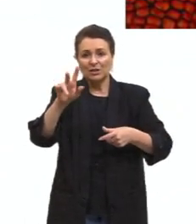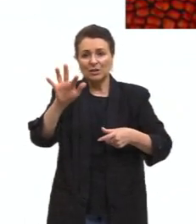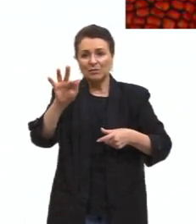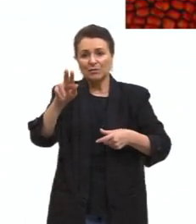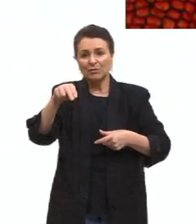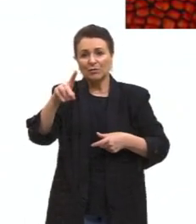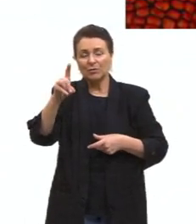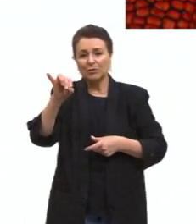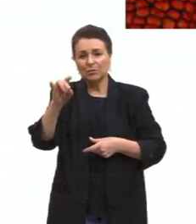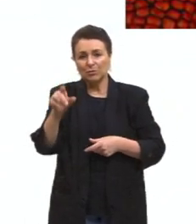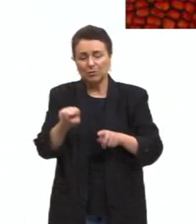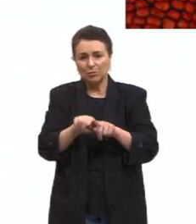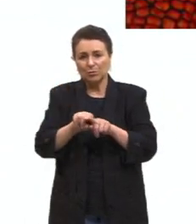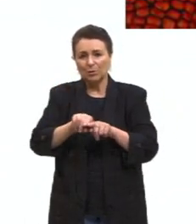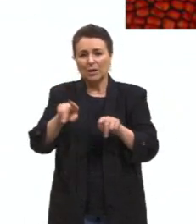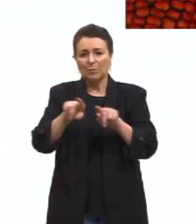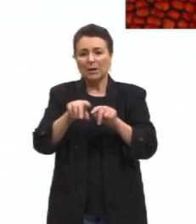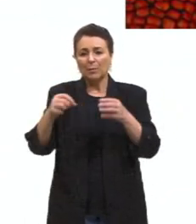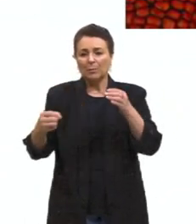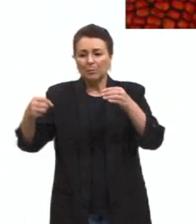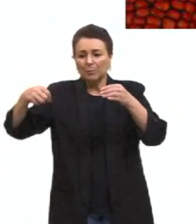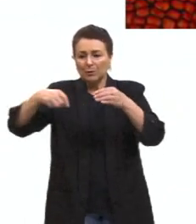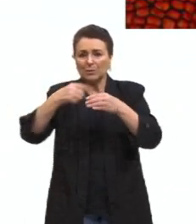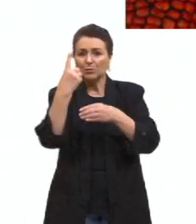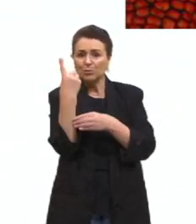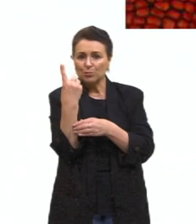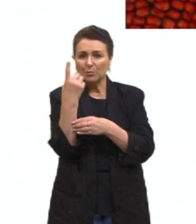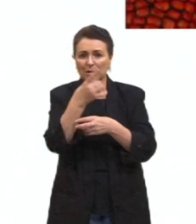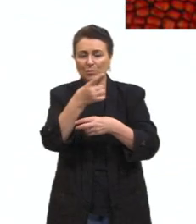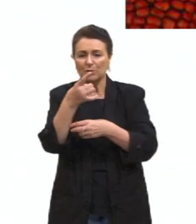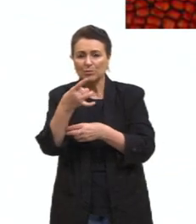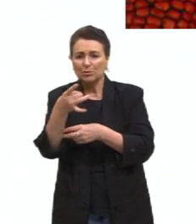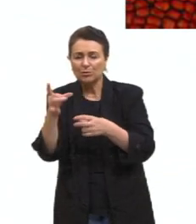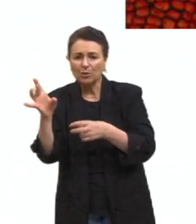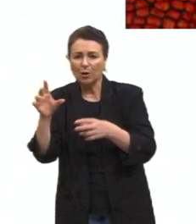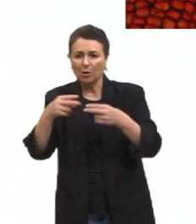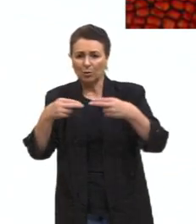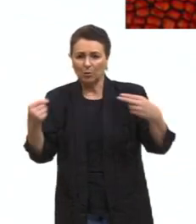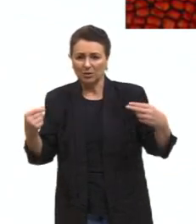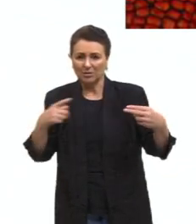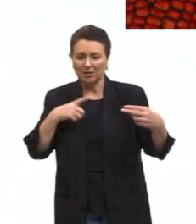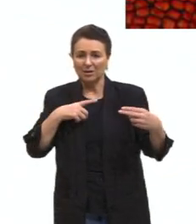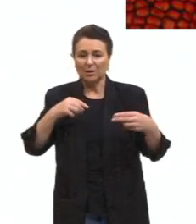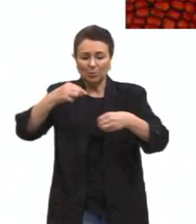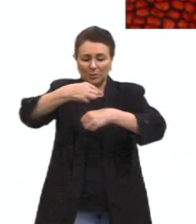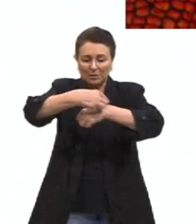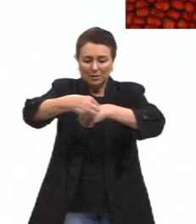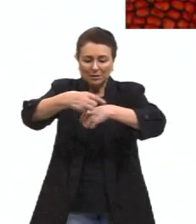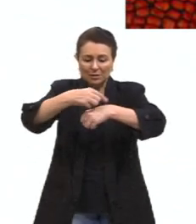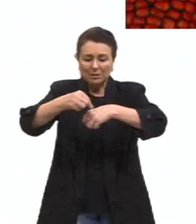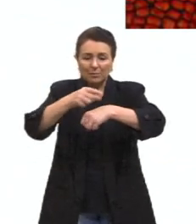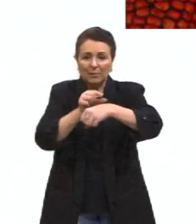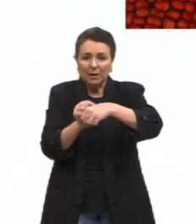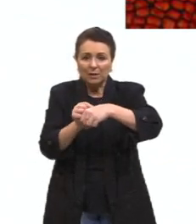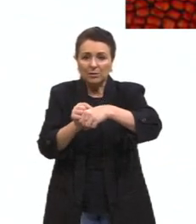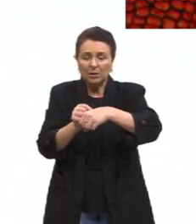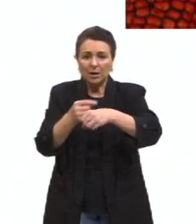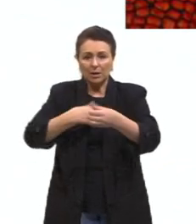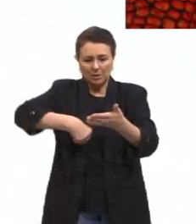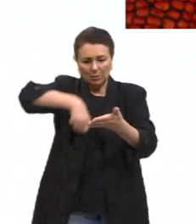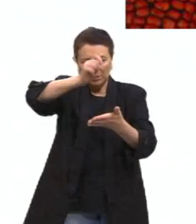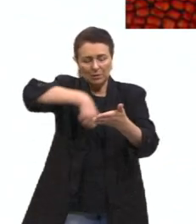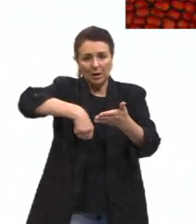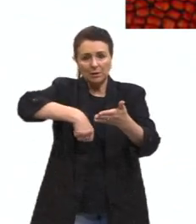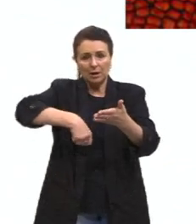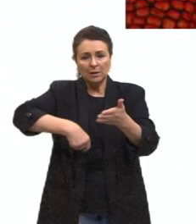pelos transgênicos. Hoje em dia, gente tem patente de semente. Então, tem sementes que são registradas e são propriedade de uma empresa.